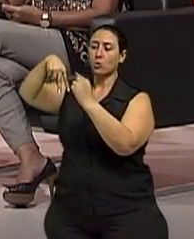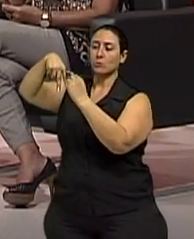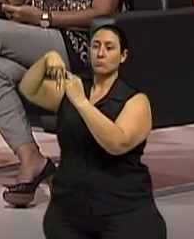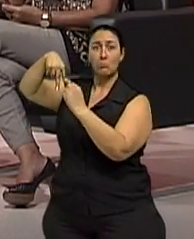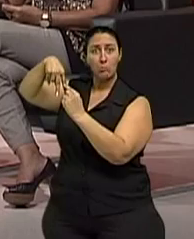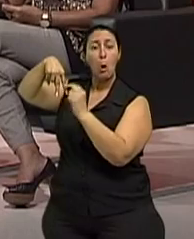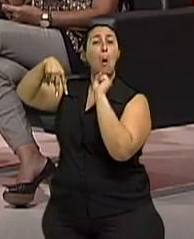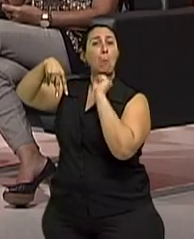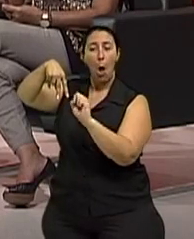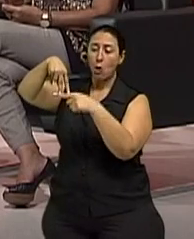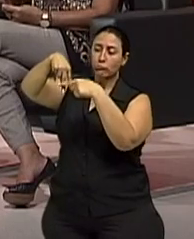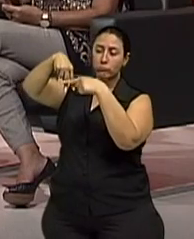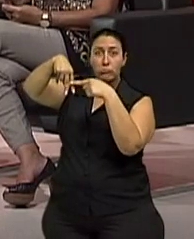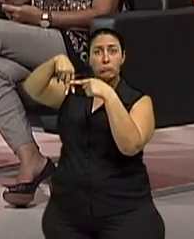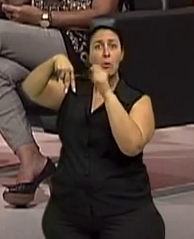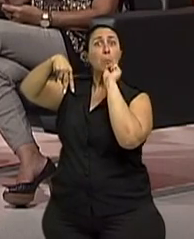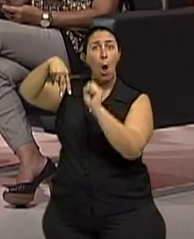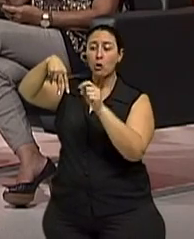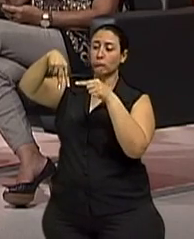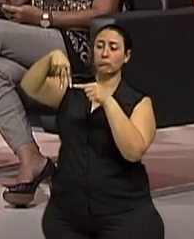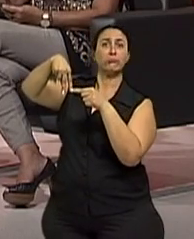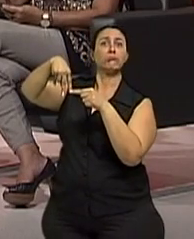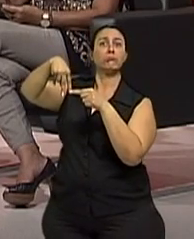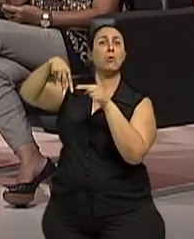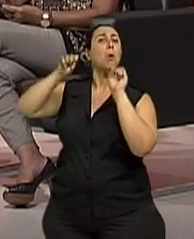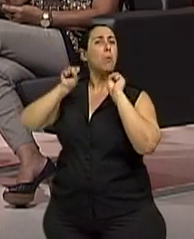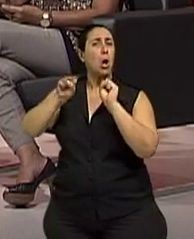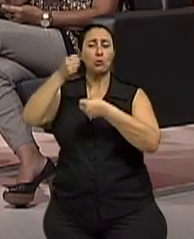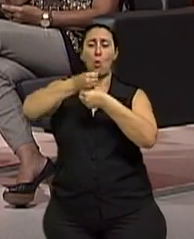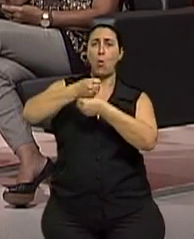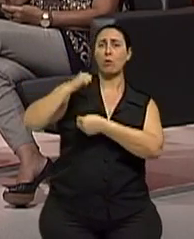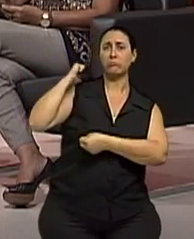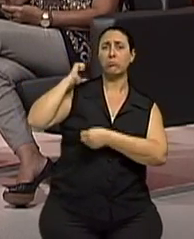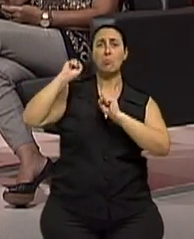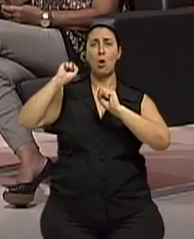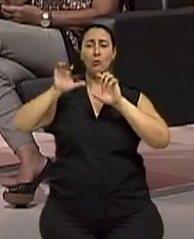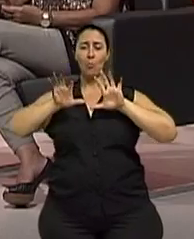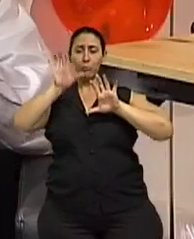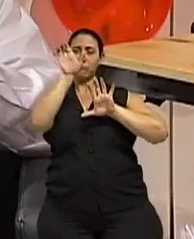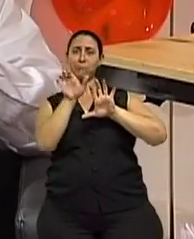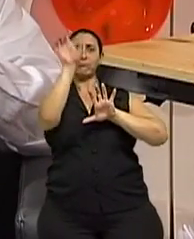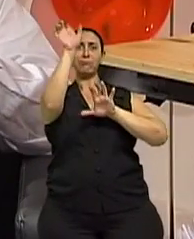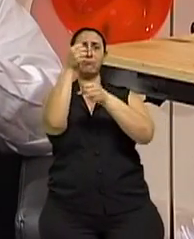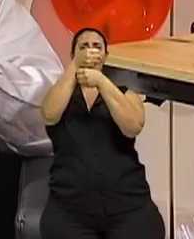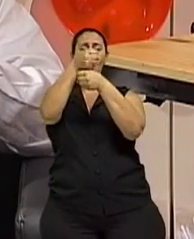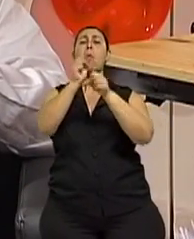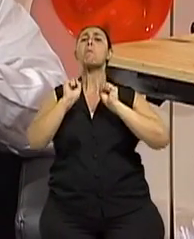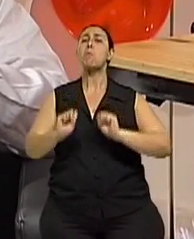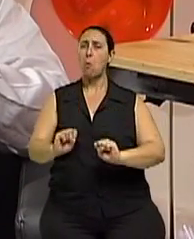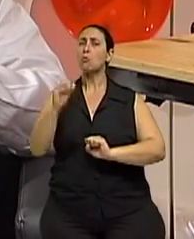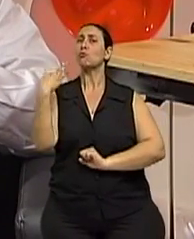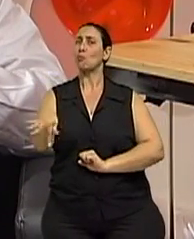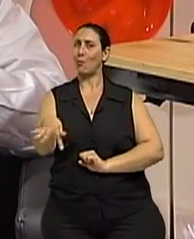o joelho, às vezes até o tornozelo. Pode ter dor lombar, dor nas costas também junto. Mas o que mais chama a